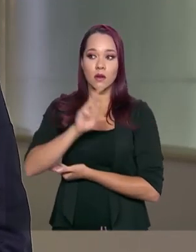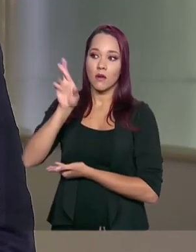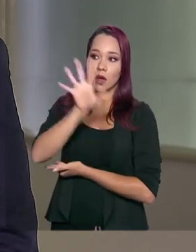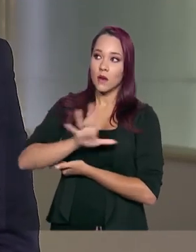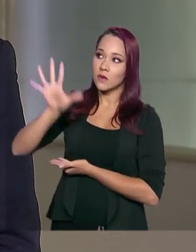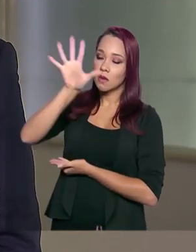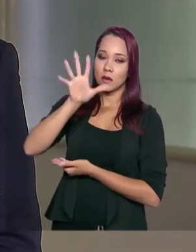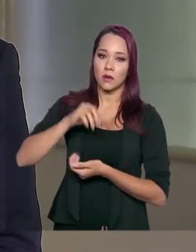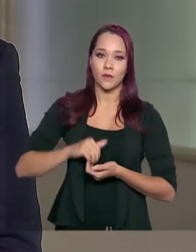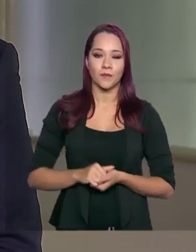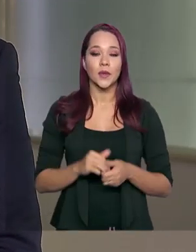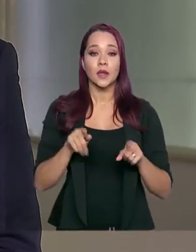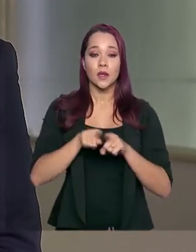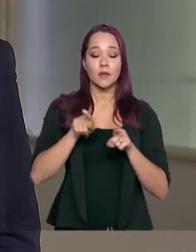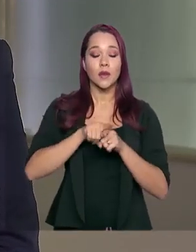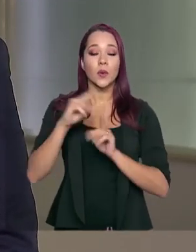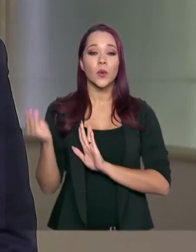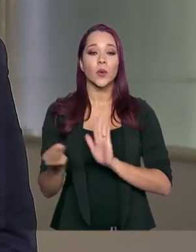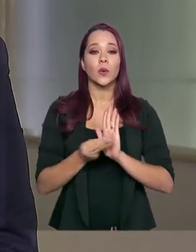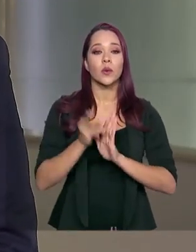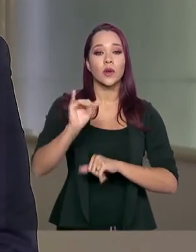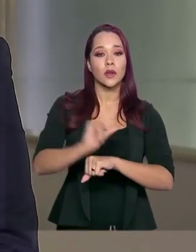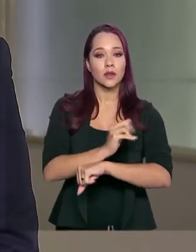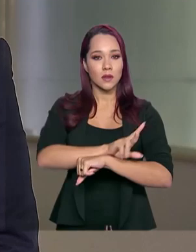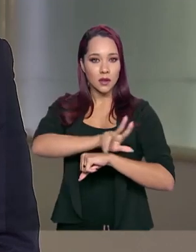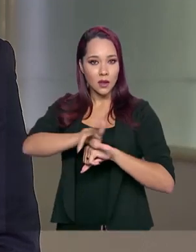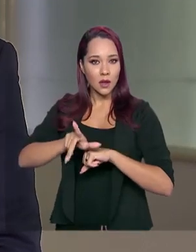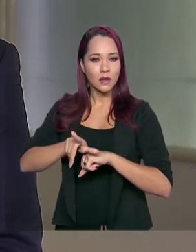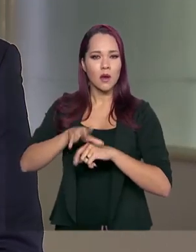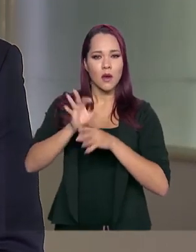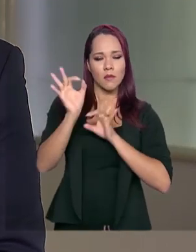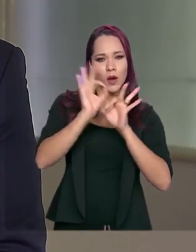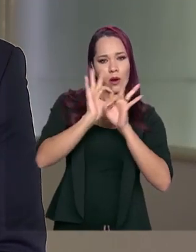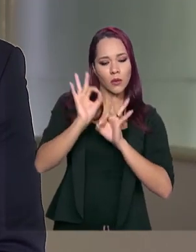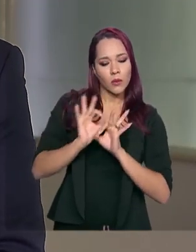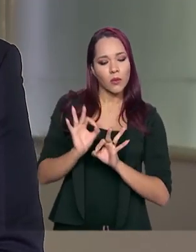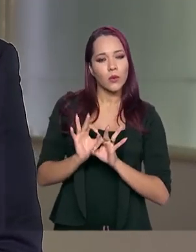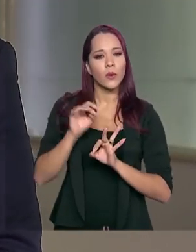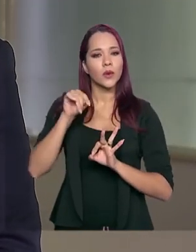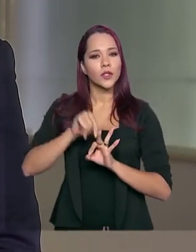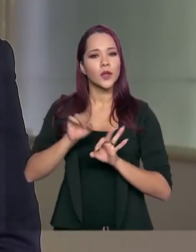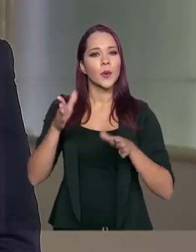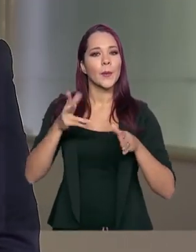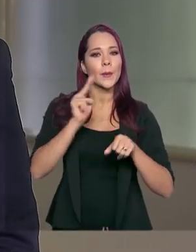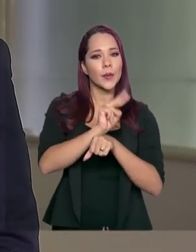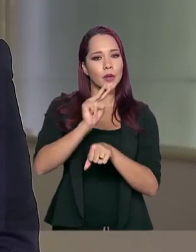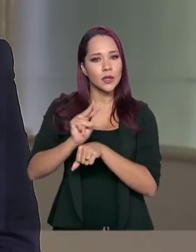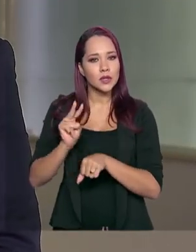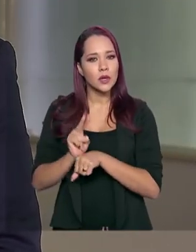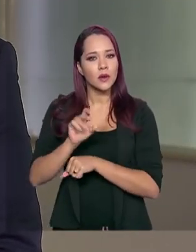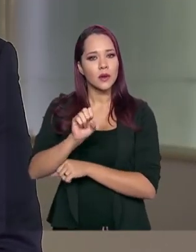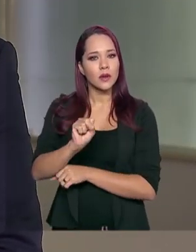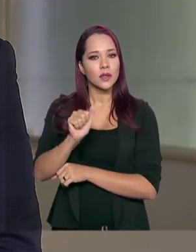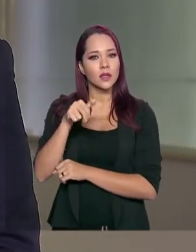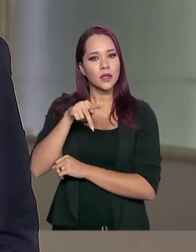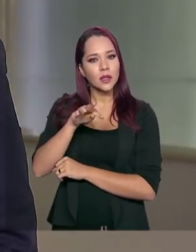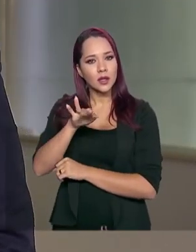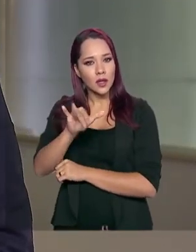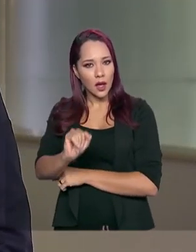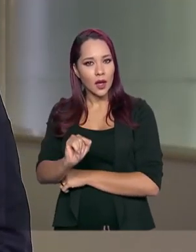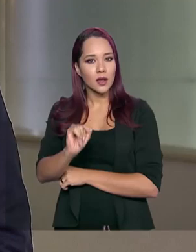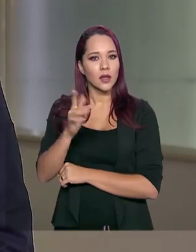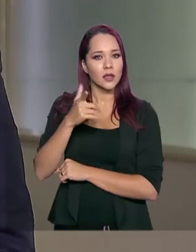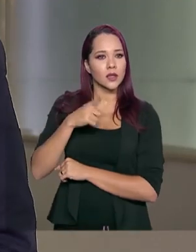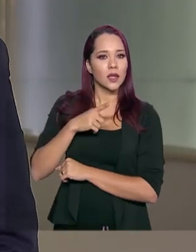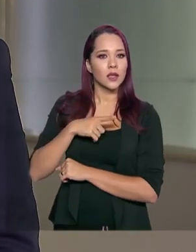Além disso, implementamos ações para a constituição das barreiras de proteção sanitária de ingresso e saída